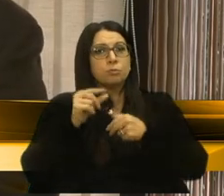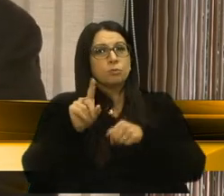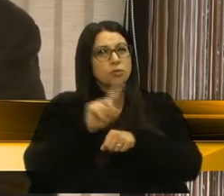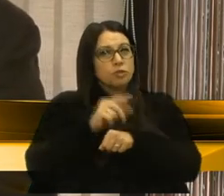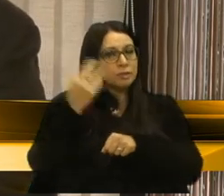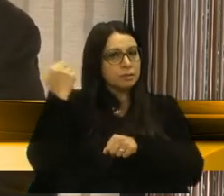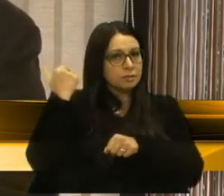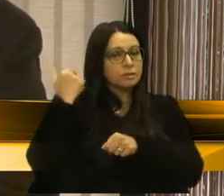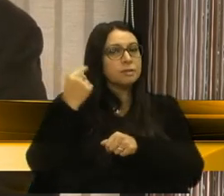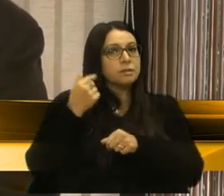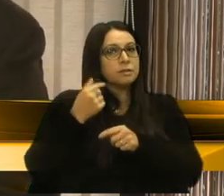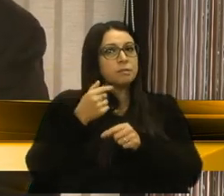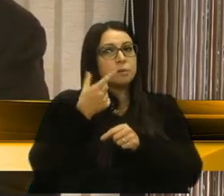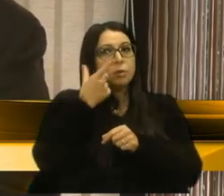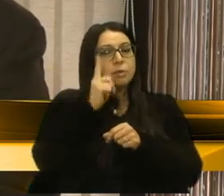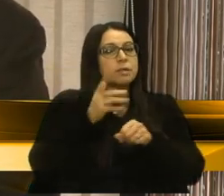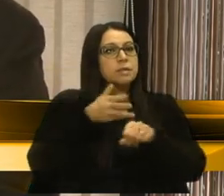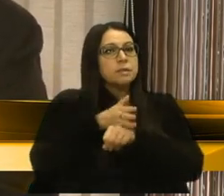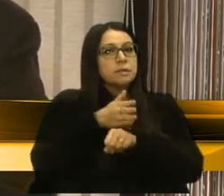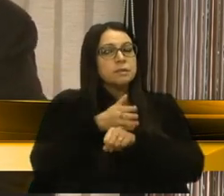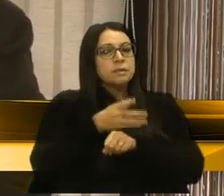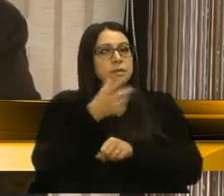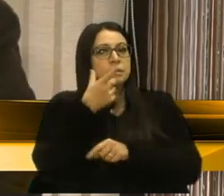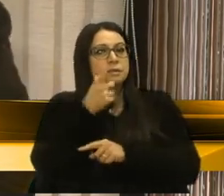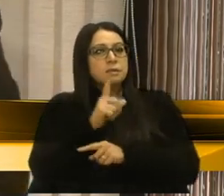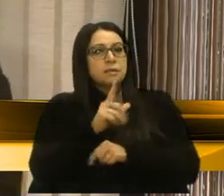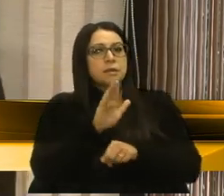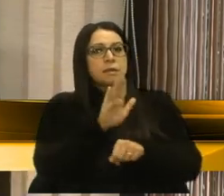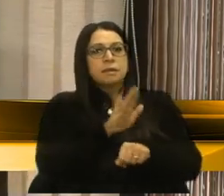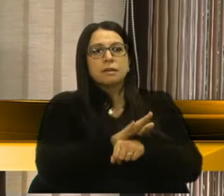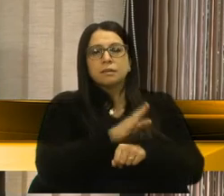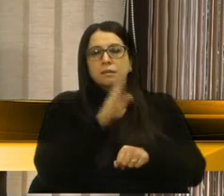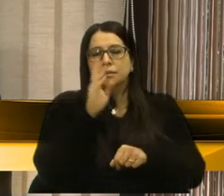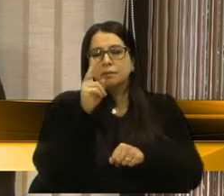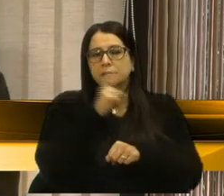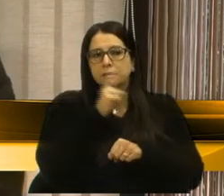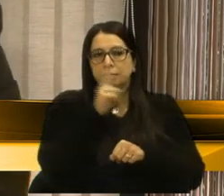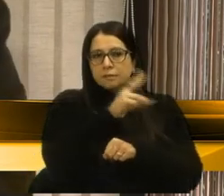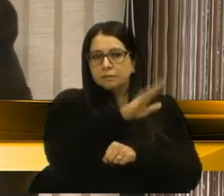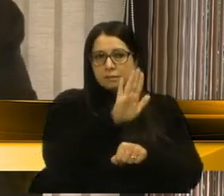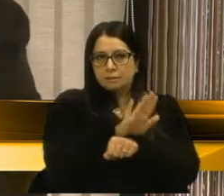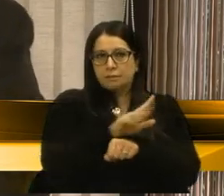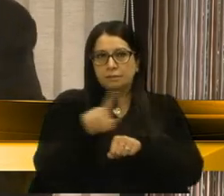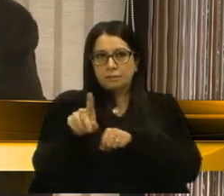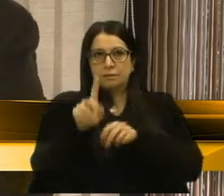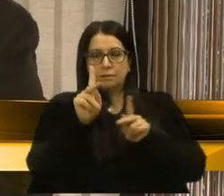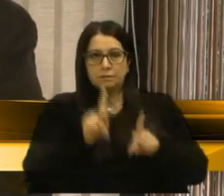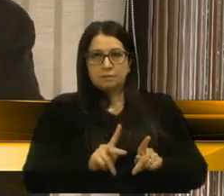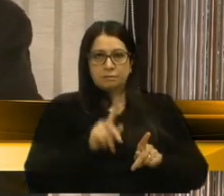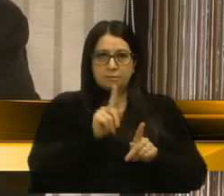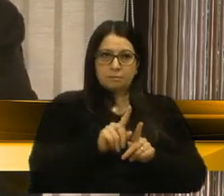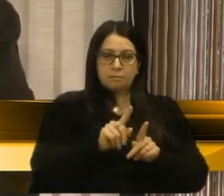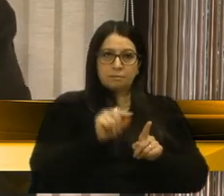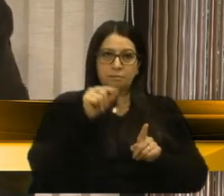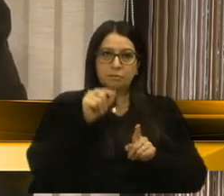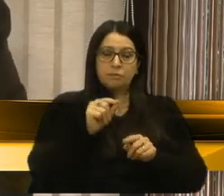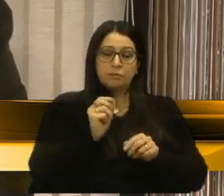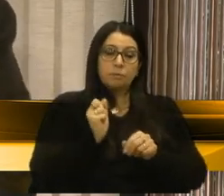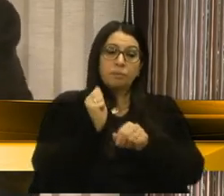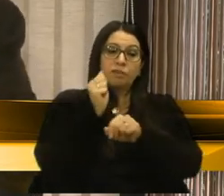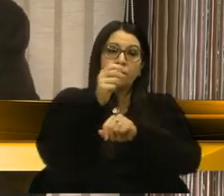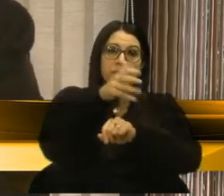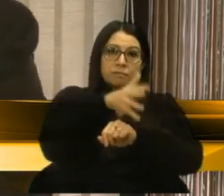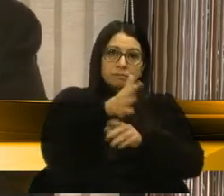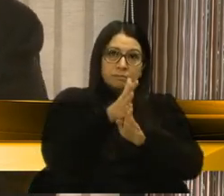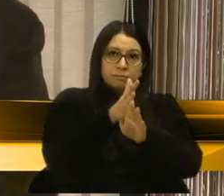as pessoas acessarem, para receber o auxílio emergencial. E o que é a pessoa? As pessoas viravam à noite em frente a uma